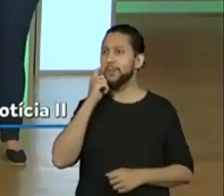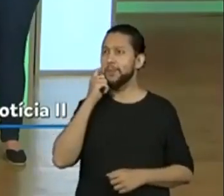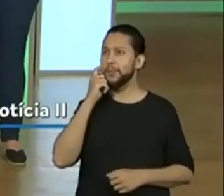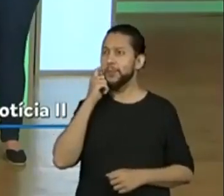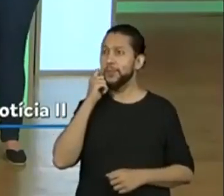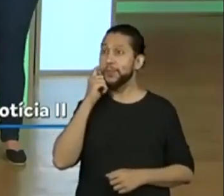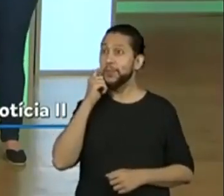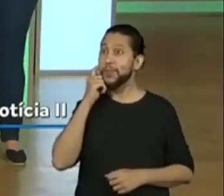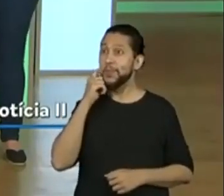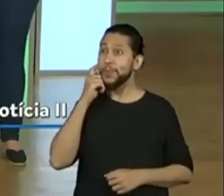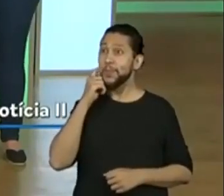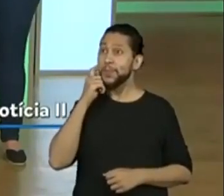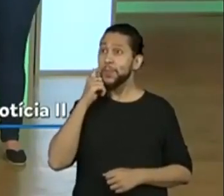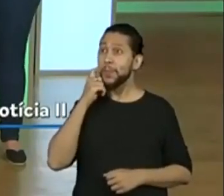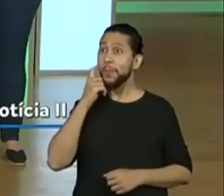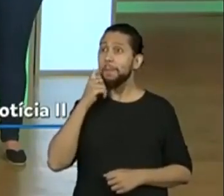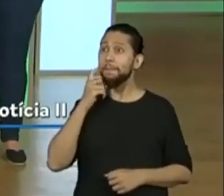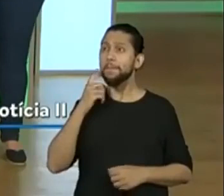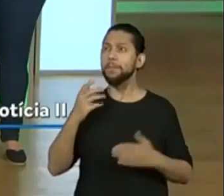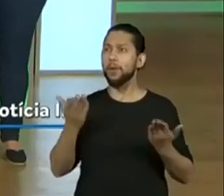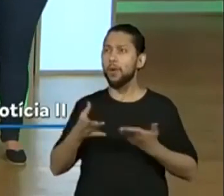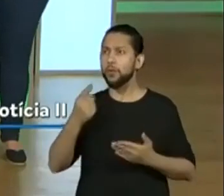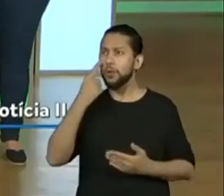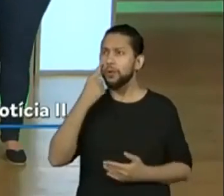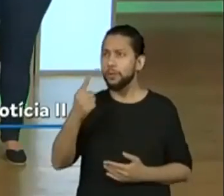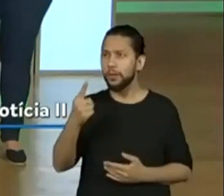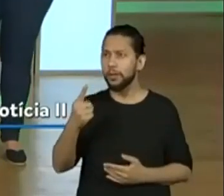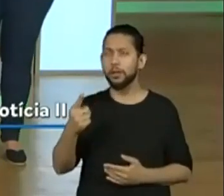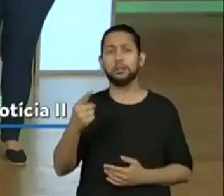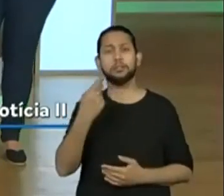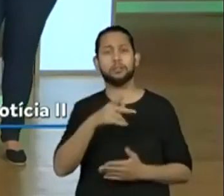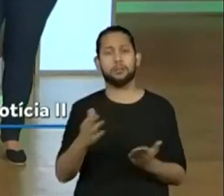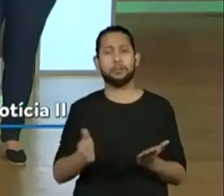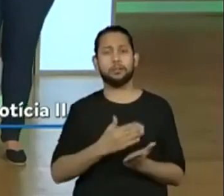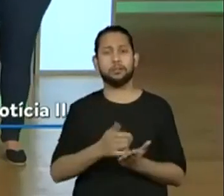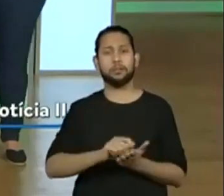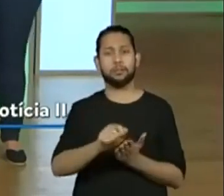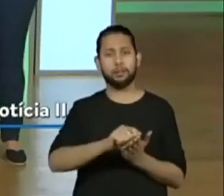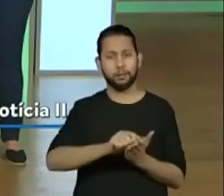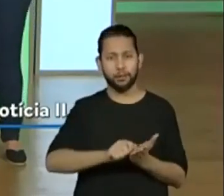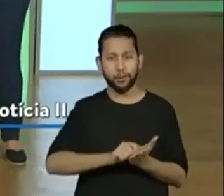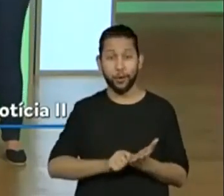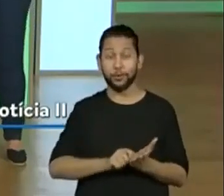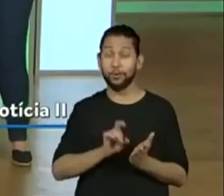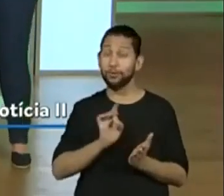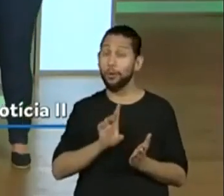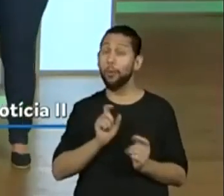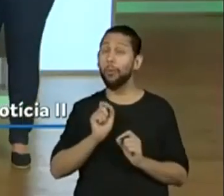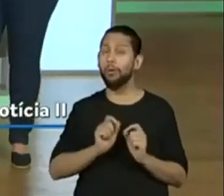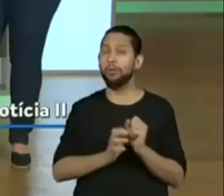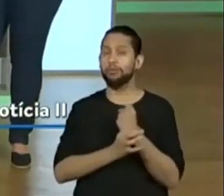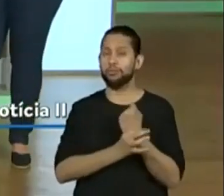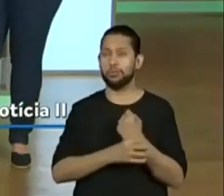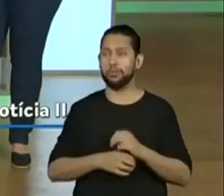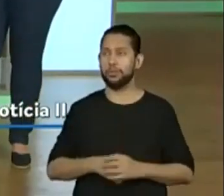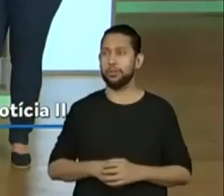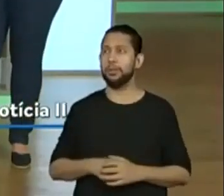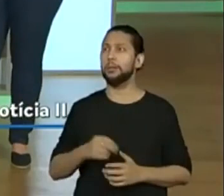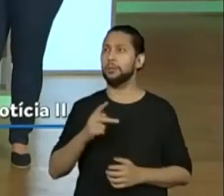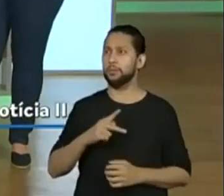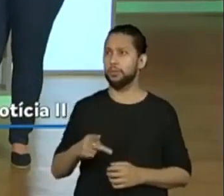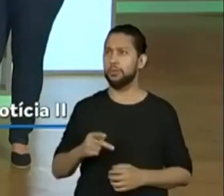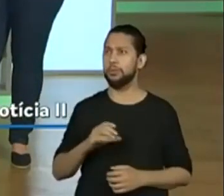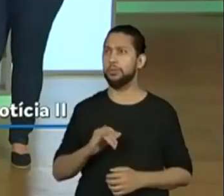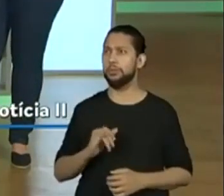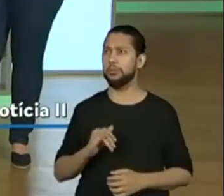agora só dá uma olhadinha aí, dá uma anotada no caderno, só para garantir, tá bom? Olha só, a professora Cíntia falando